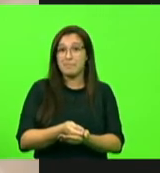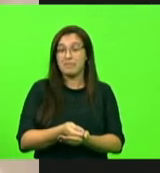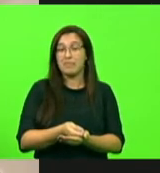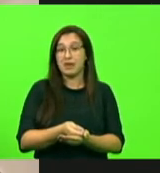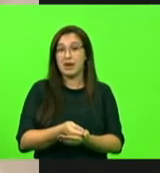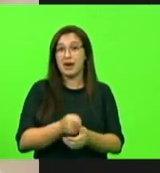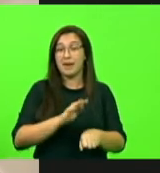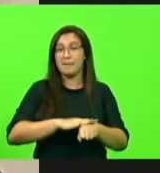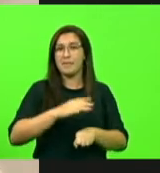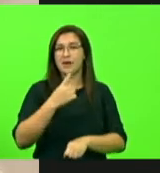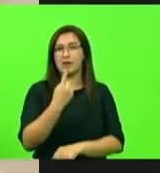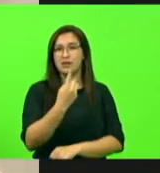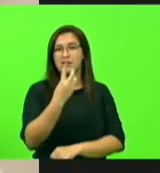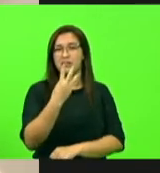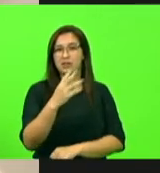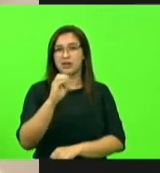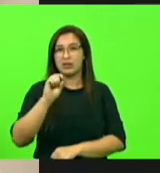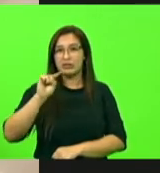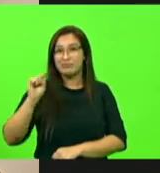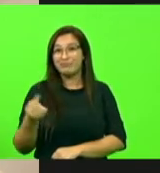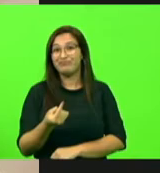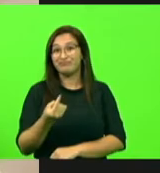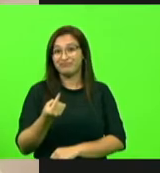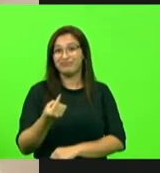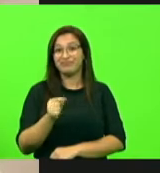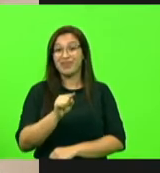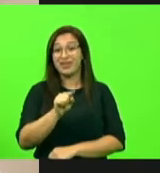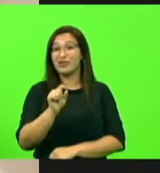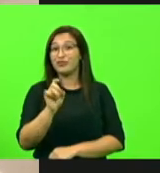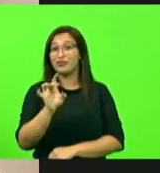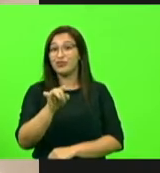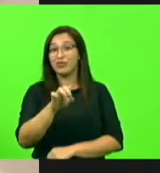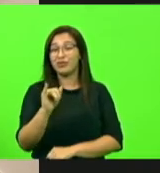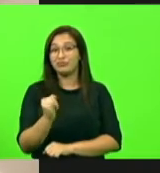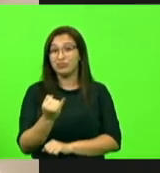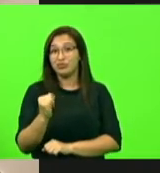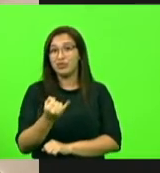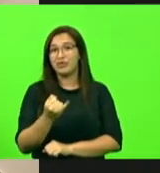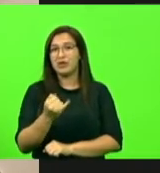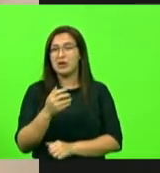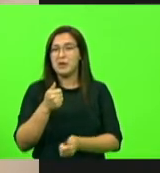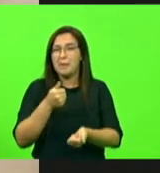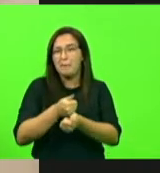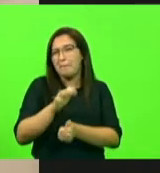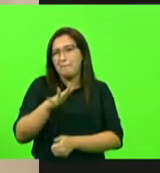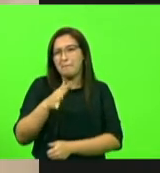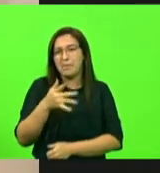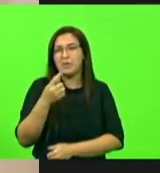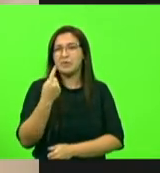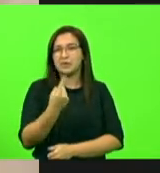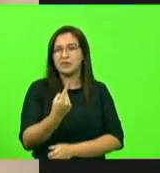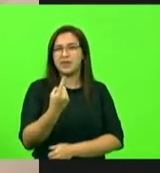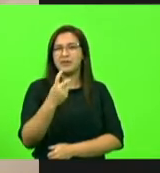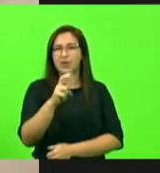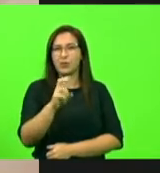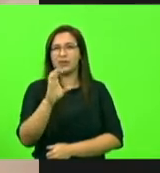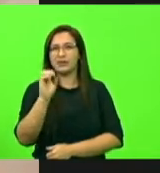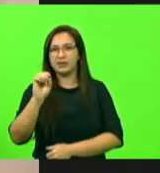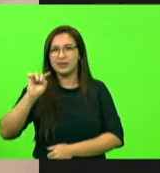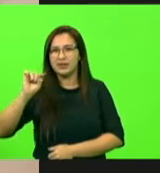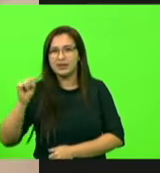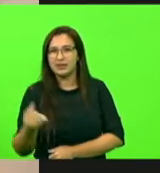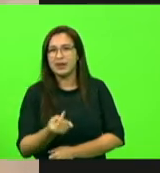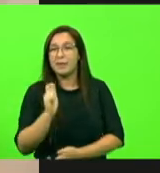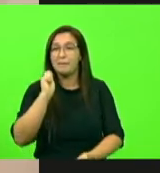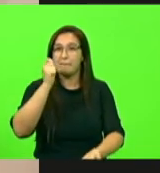mais de 130 milhões só a cidade de Joinville, a nossa região vai chegar perto dos 150 milhões pagando, e como eu